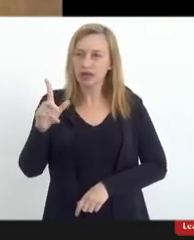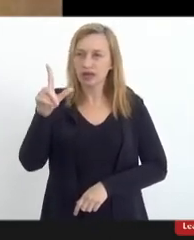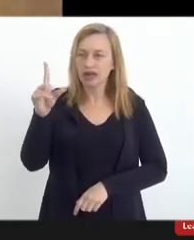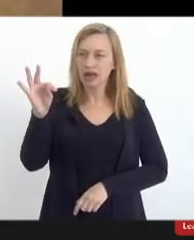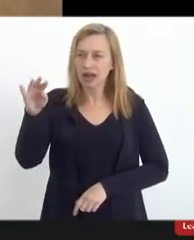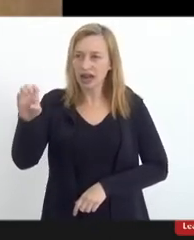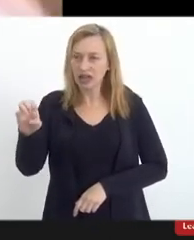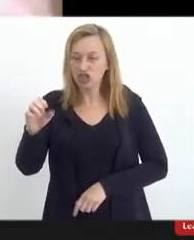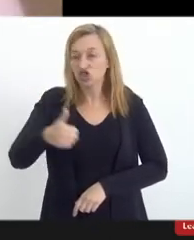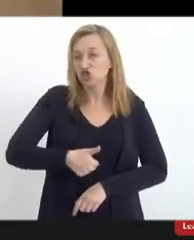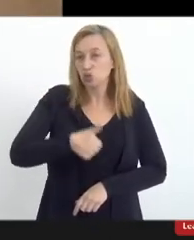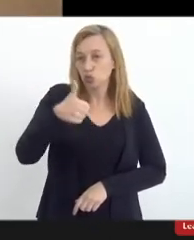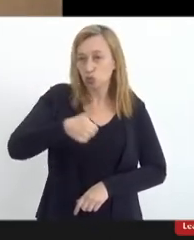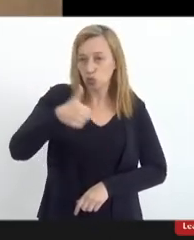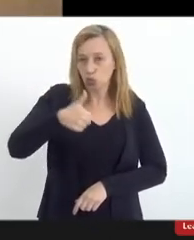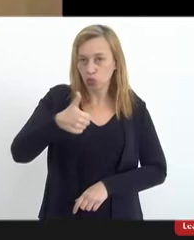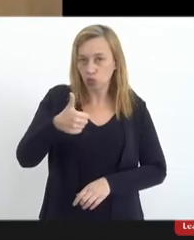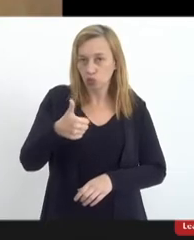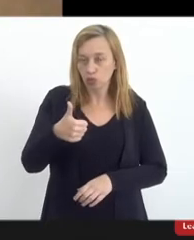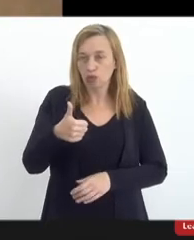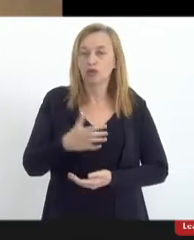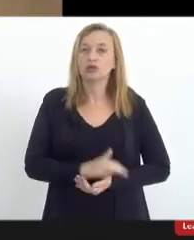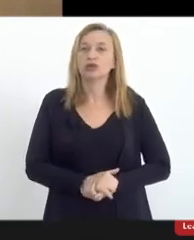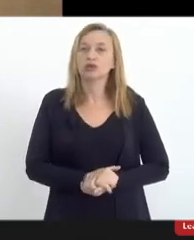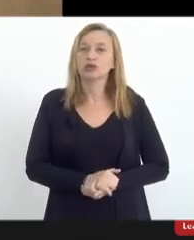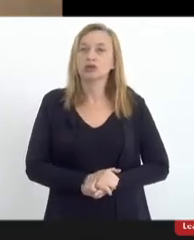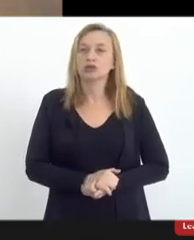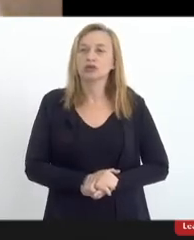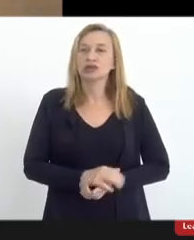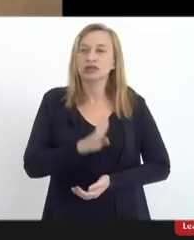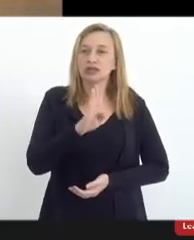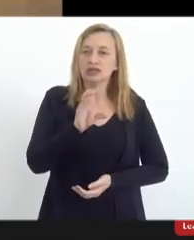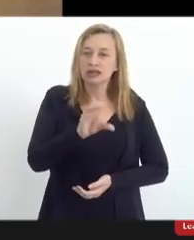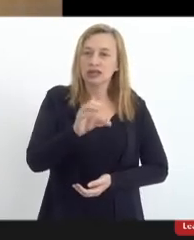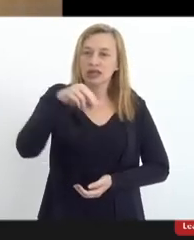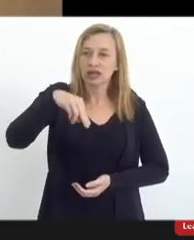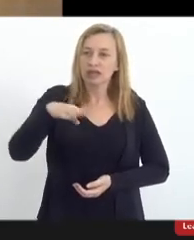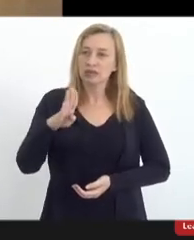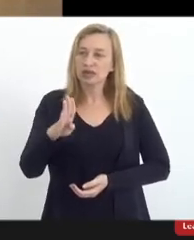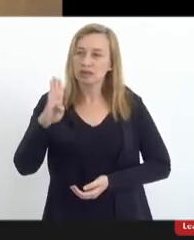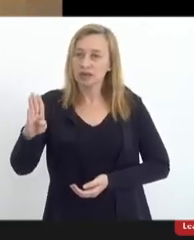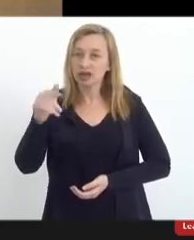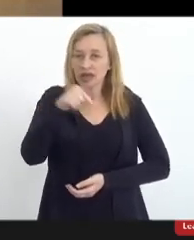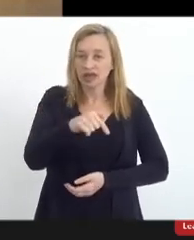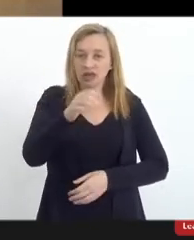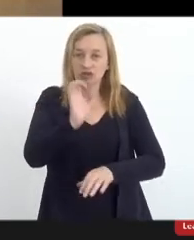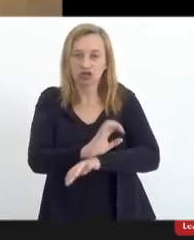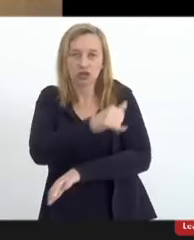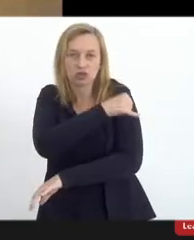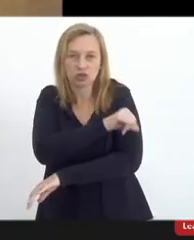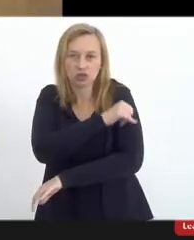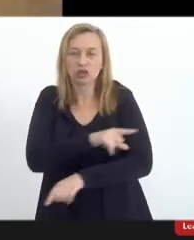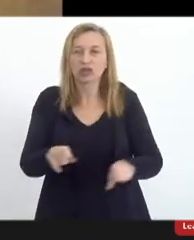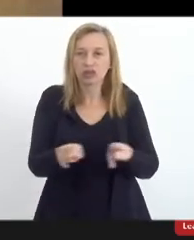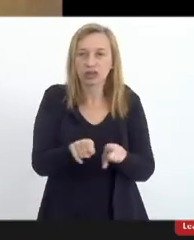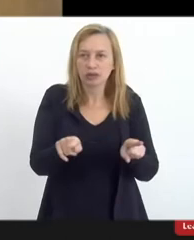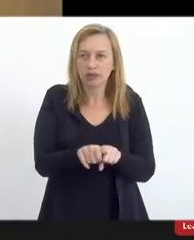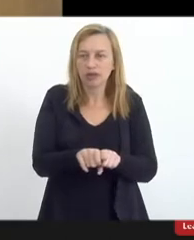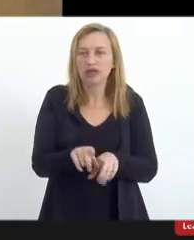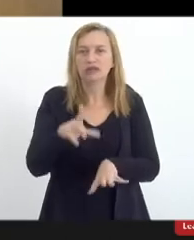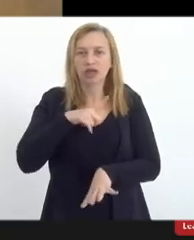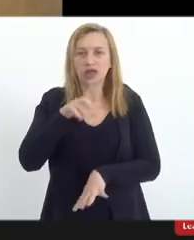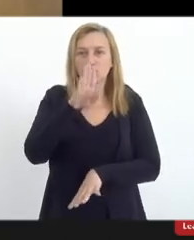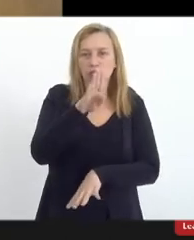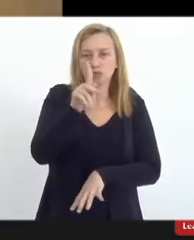1, que é uma parte da CNBB aqui no estado do Rio de Janeiro, que também existe um bispo